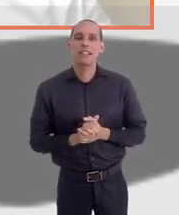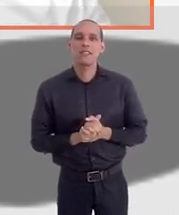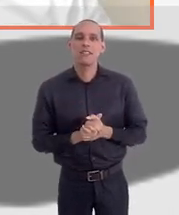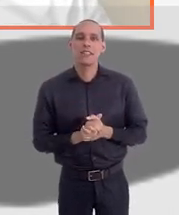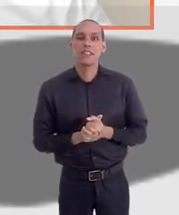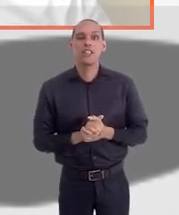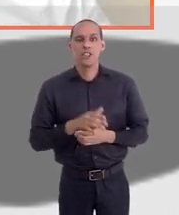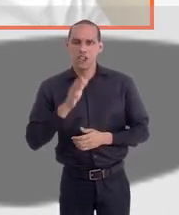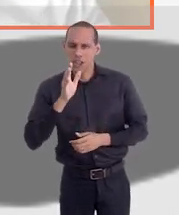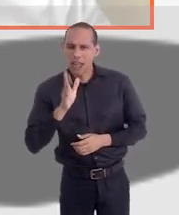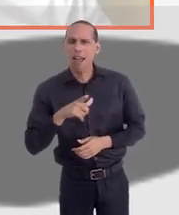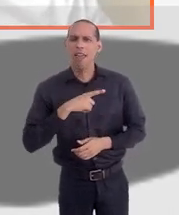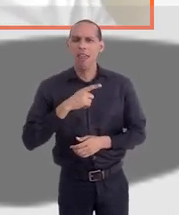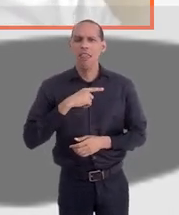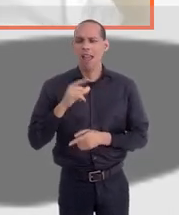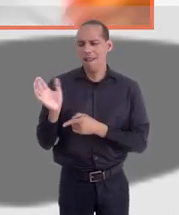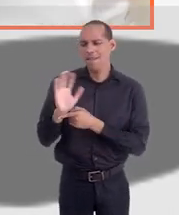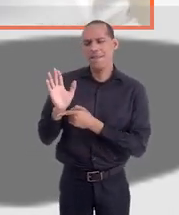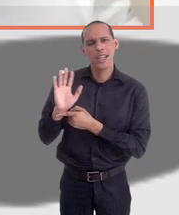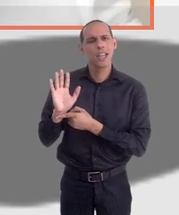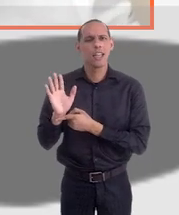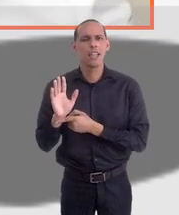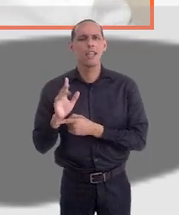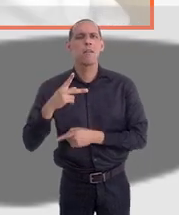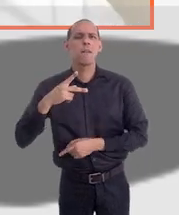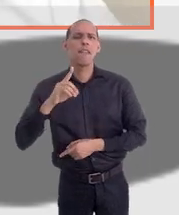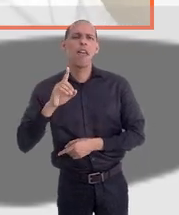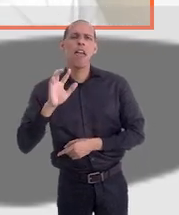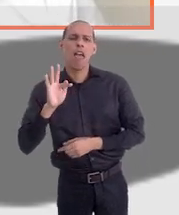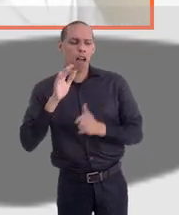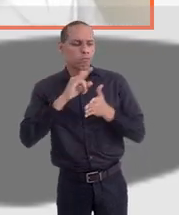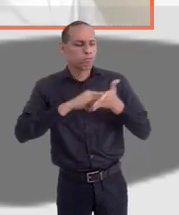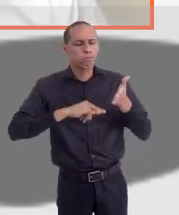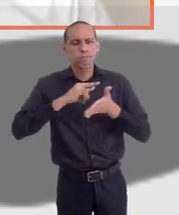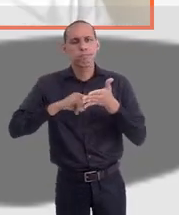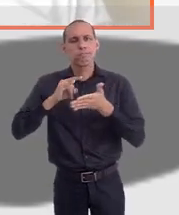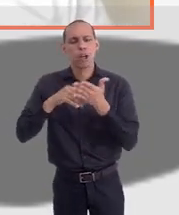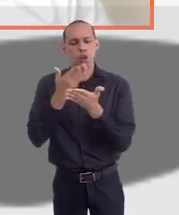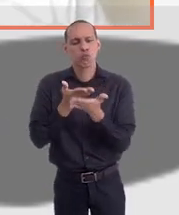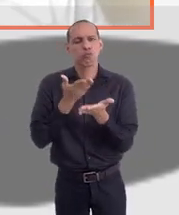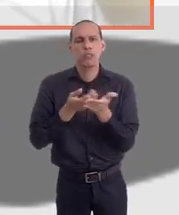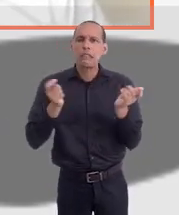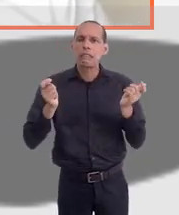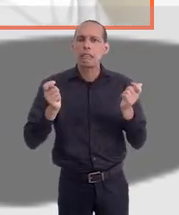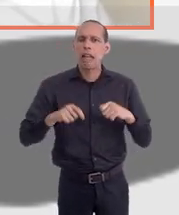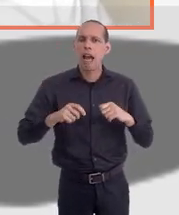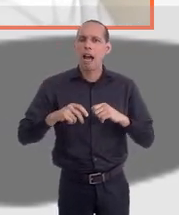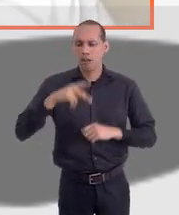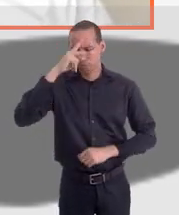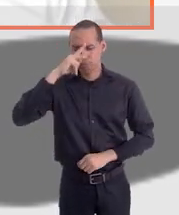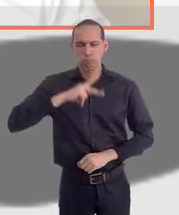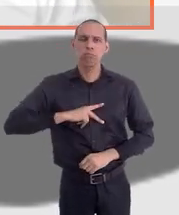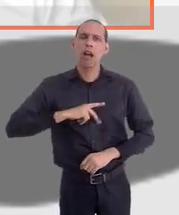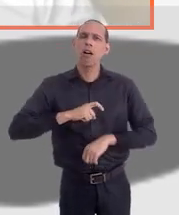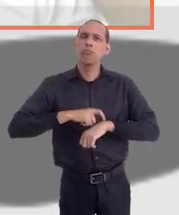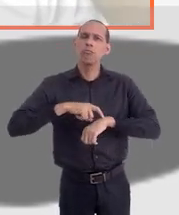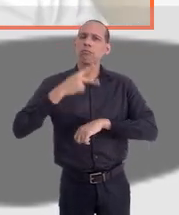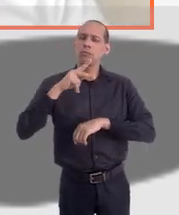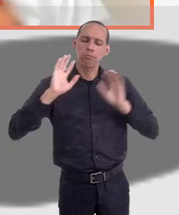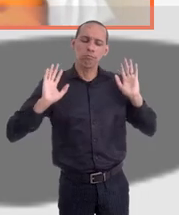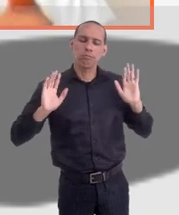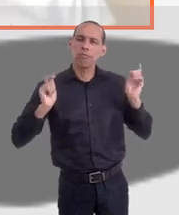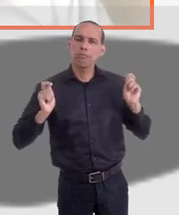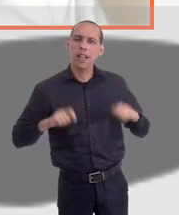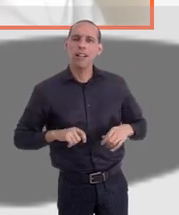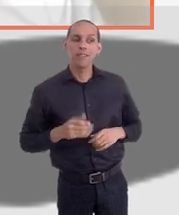meio já existem as videoaulas, né, tem materiais em PDF que você consegue estudar através de mecanismos próprios no horário que você